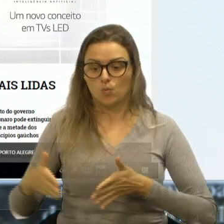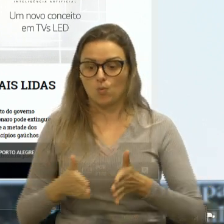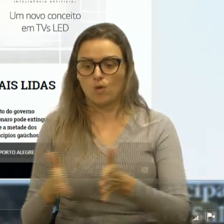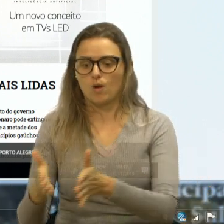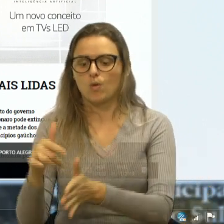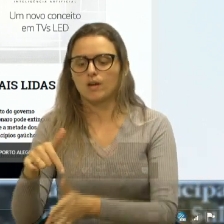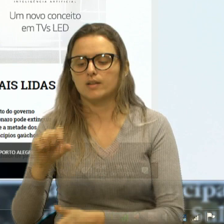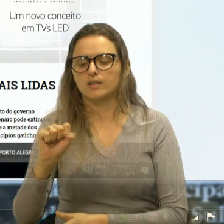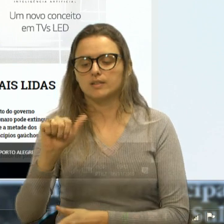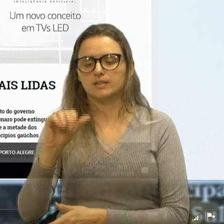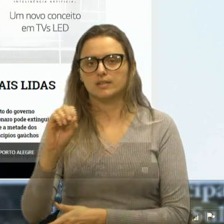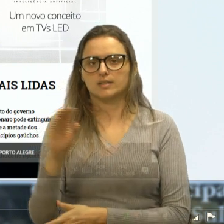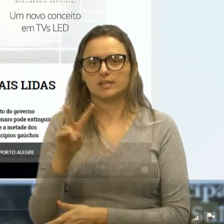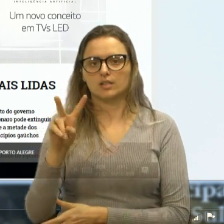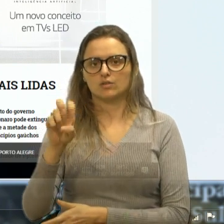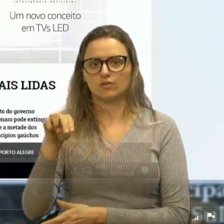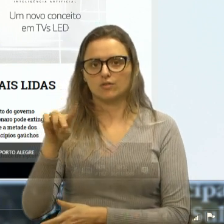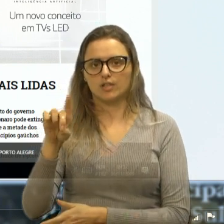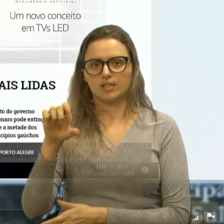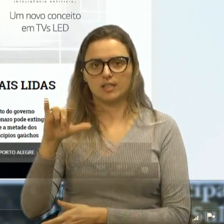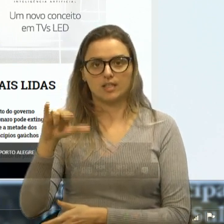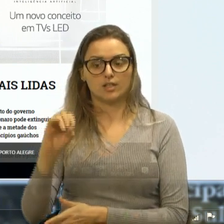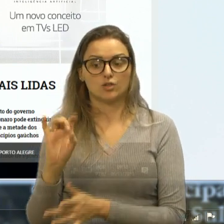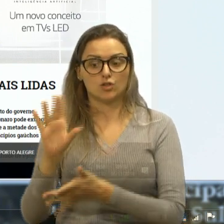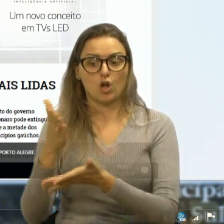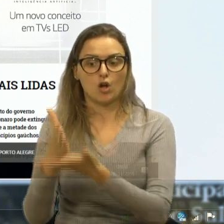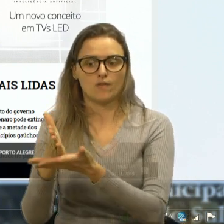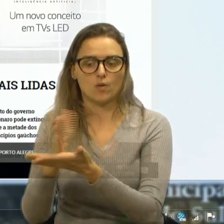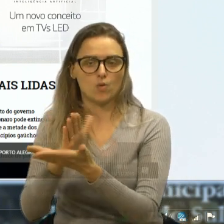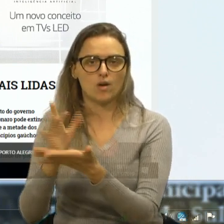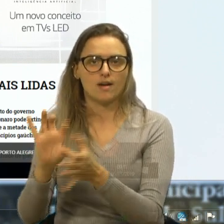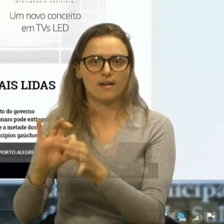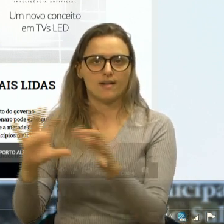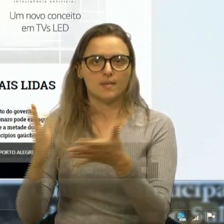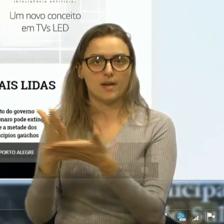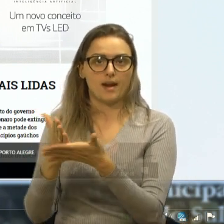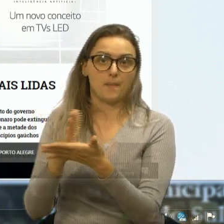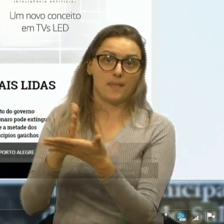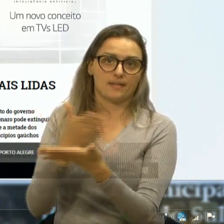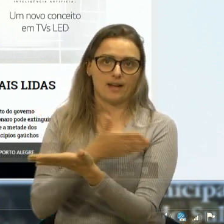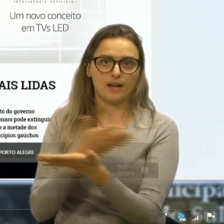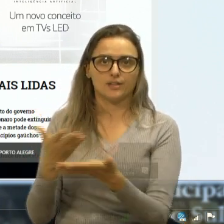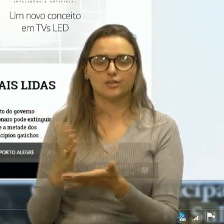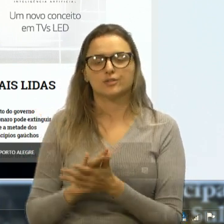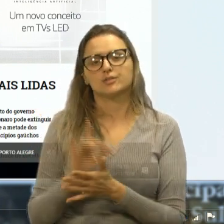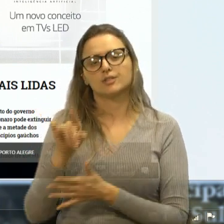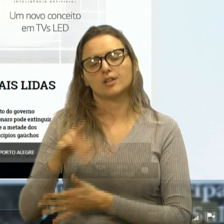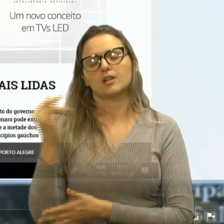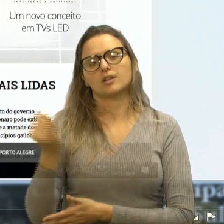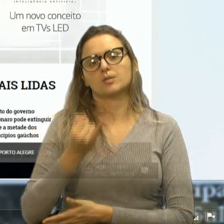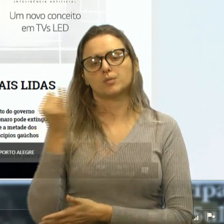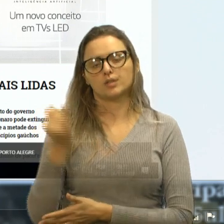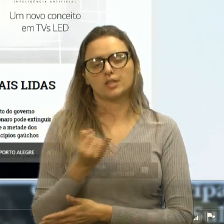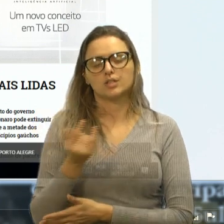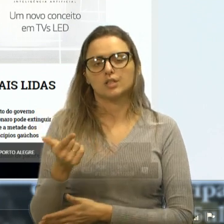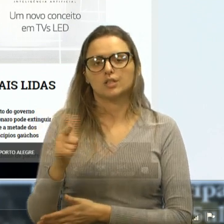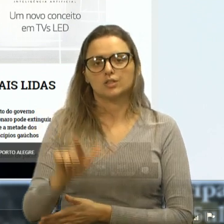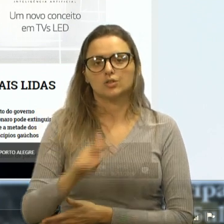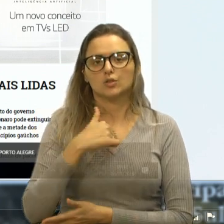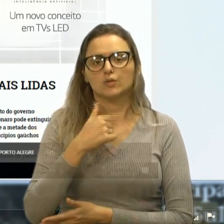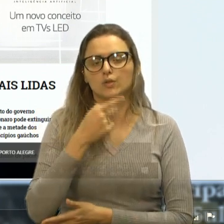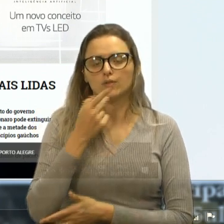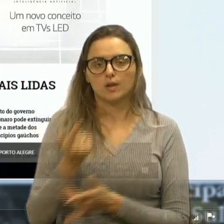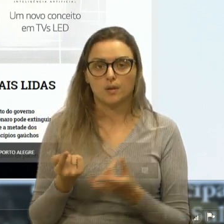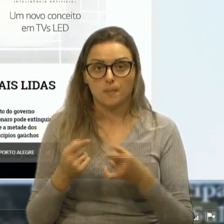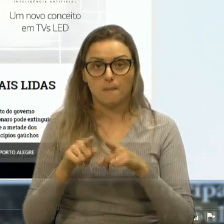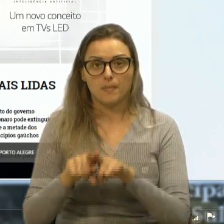Será que vamos fazer só meia-sola também? Será que vamos fazer só meia-sola também? Então, acho que é importante, quero dizer mais uma vez que sou parceiro,